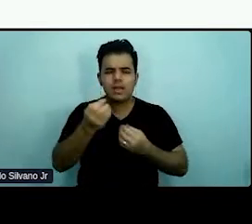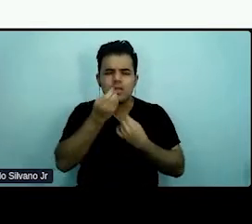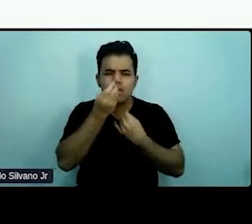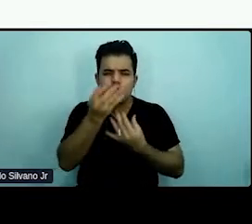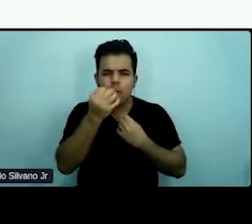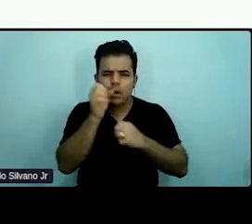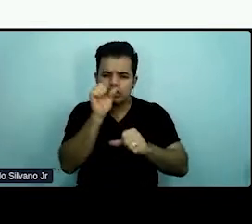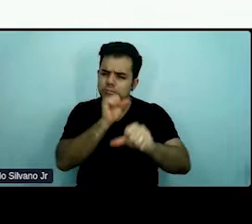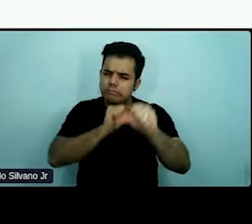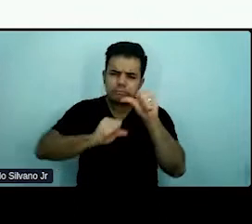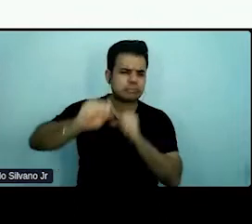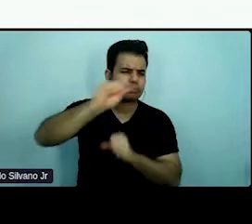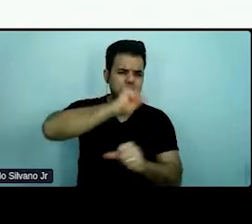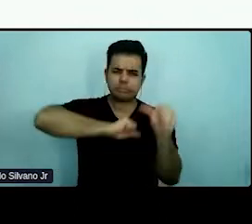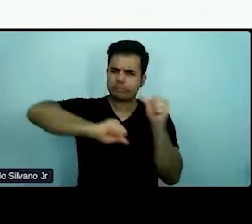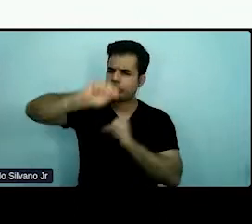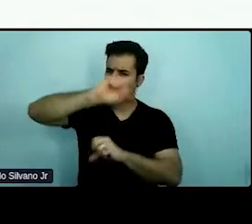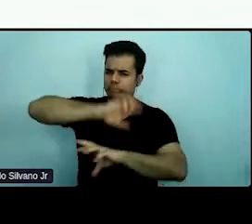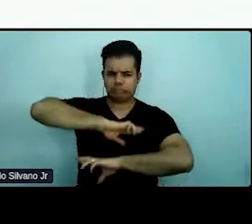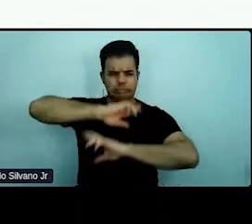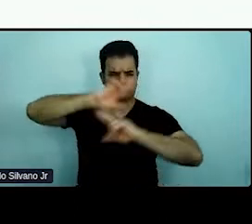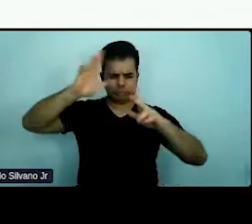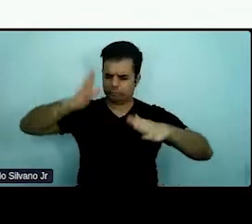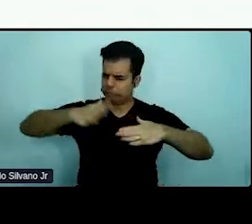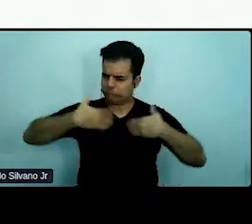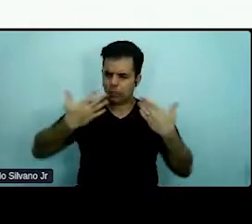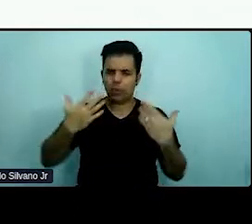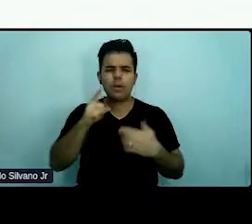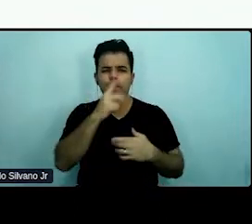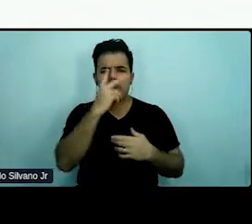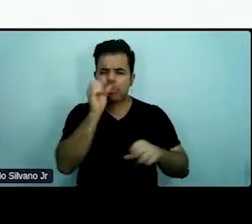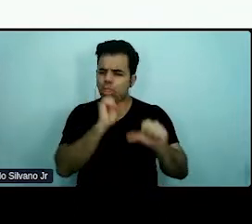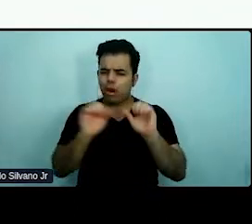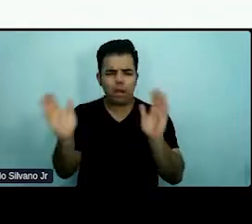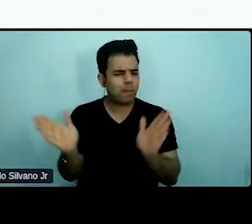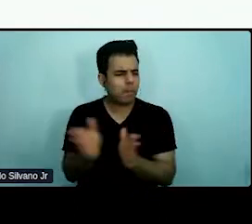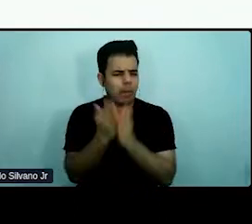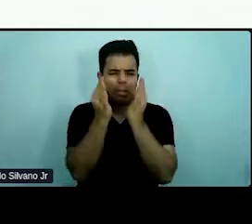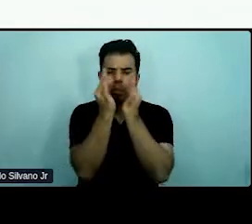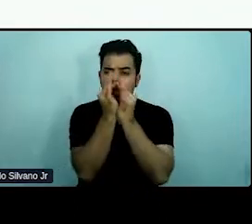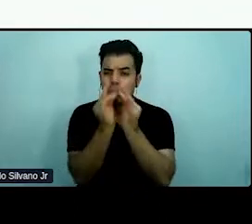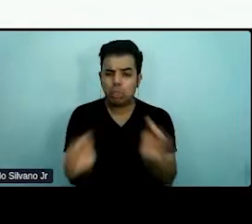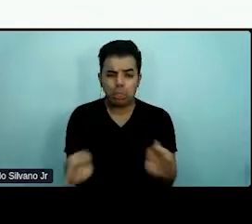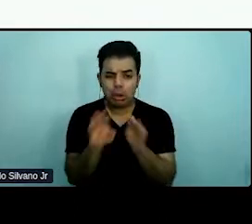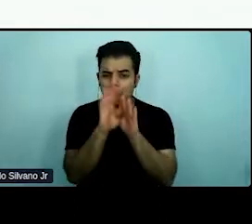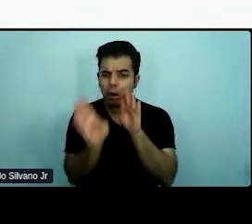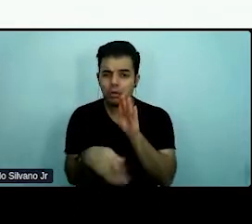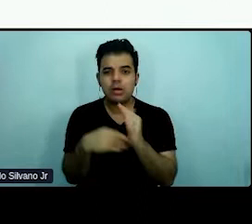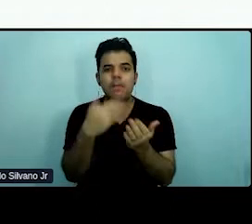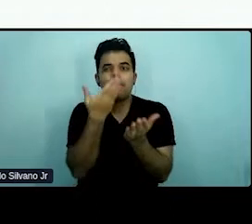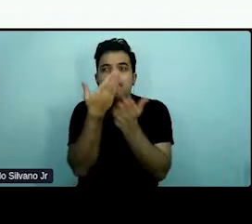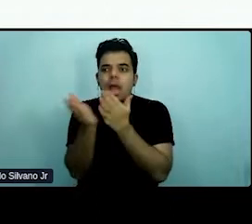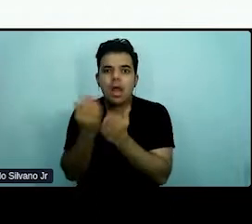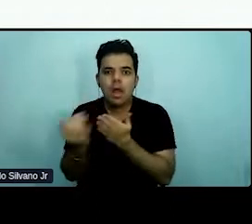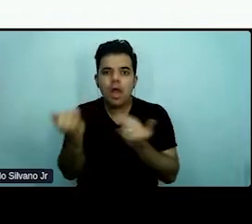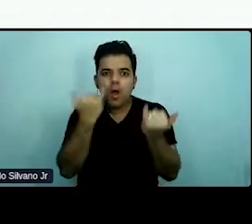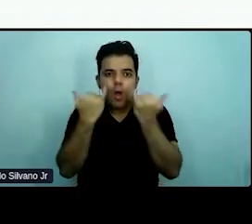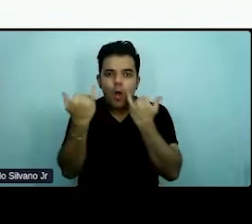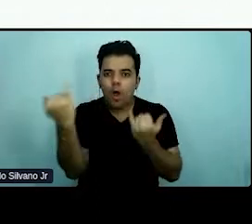daquilo que foi dito, ou empobrecendo a linguagem, ou mesmo perdendo informações importantes.